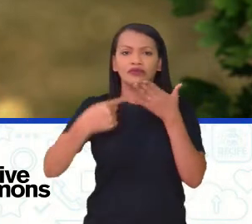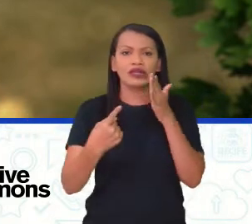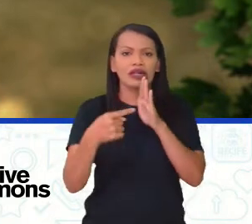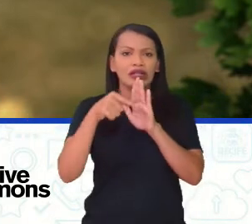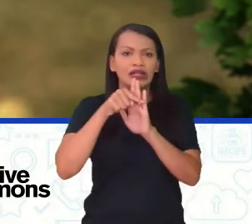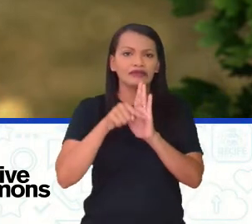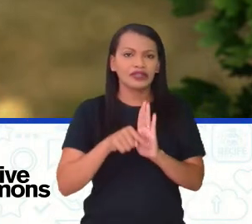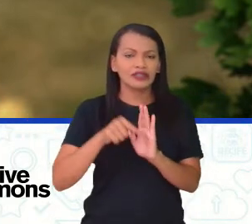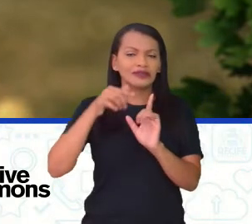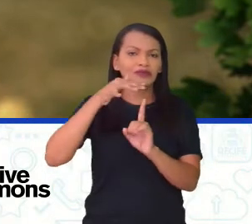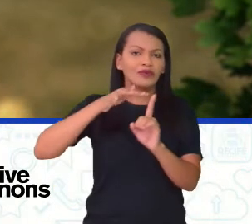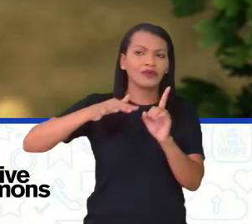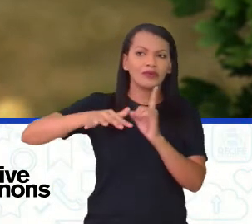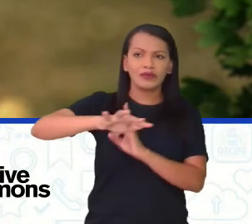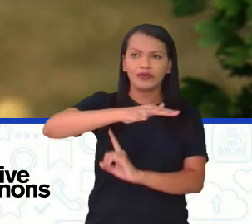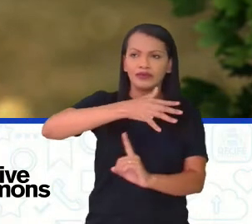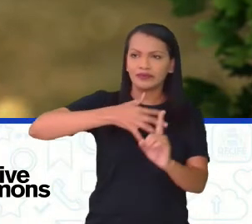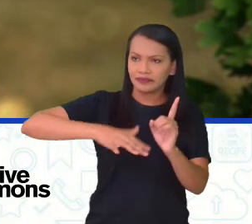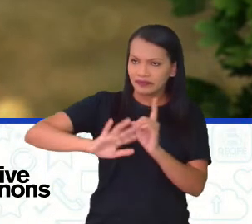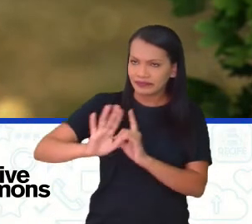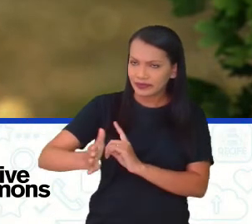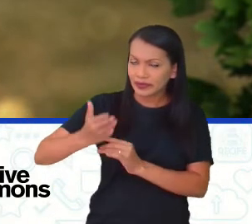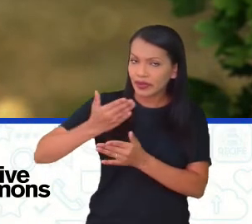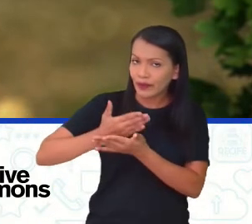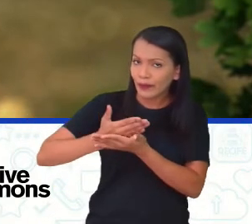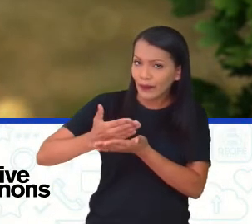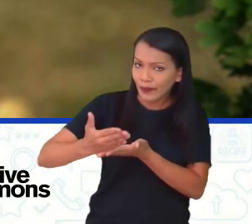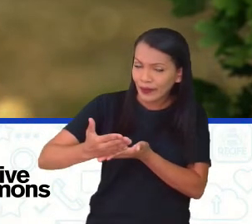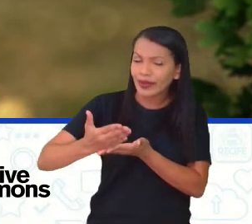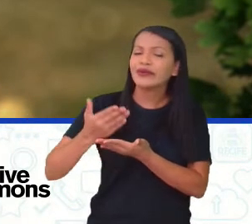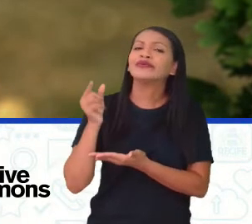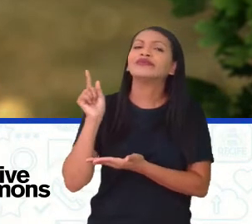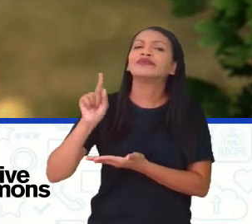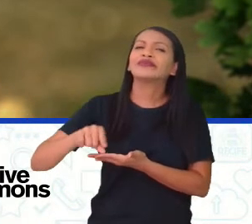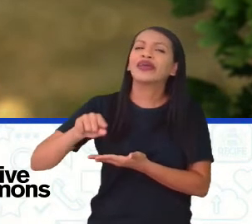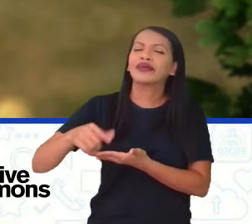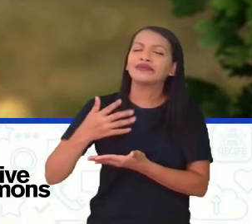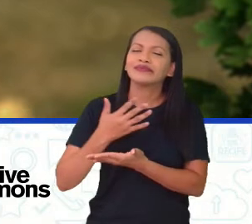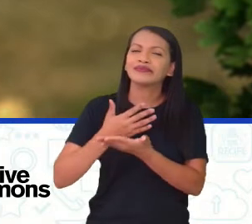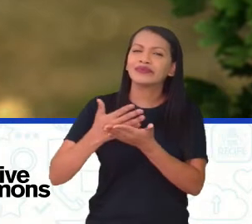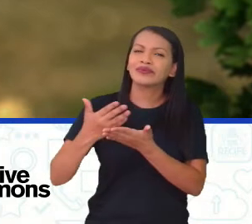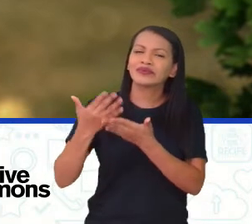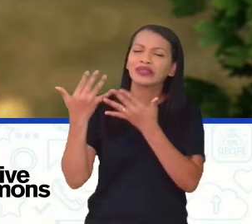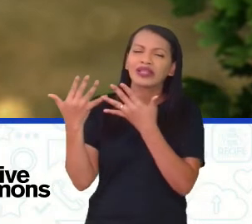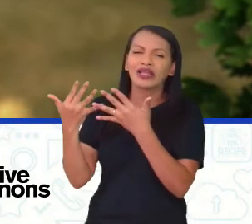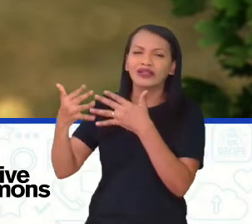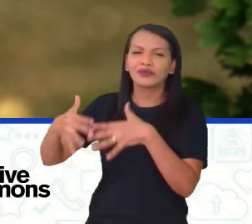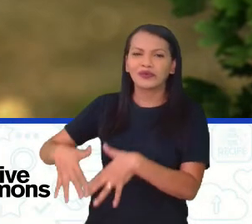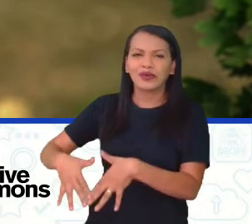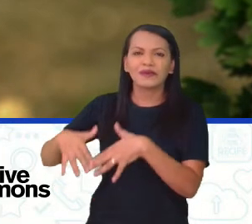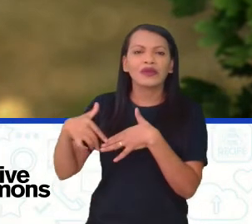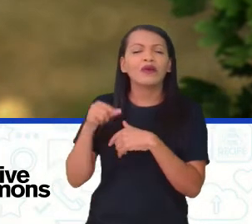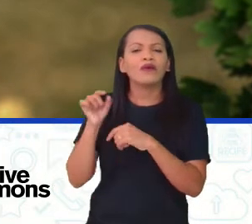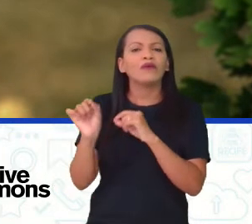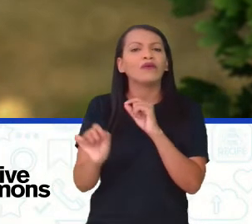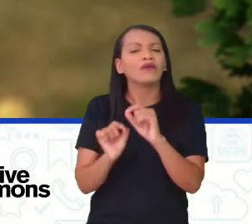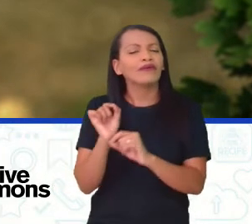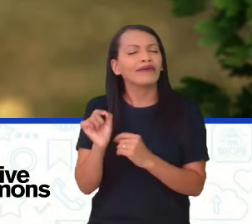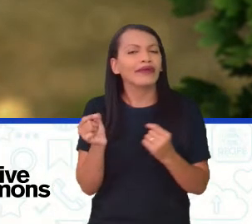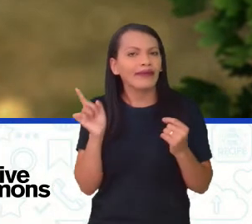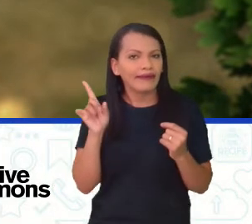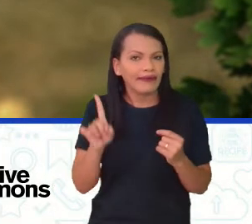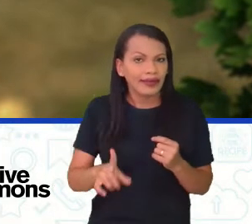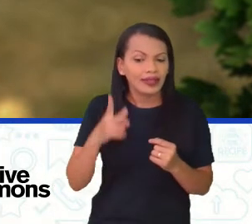ambiente. E a gente já começa aqui com o ambiente natural. E aí, o que é que vai ser